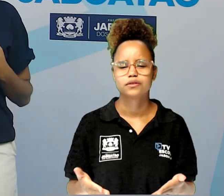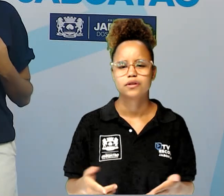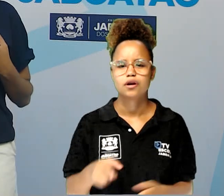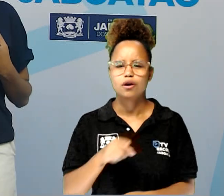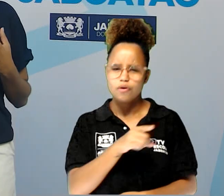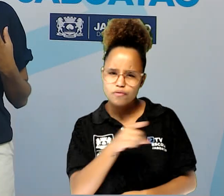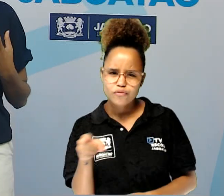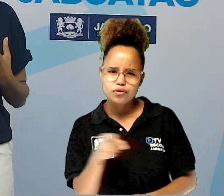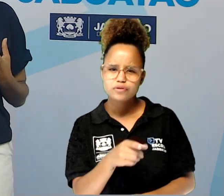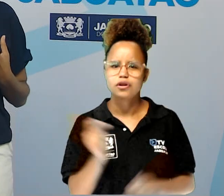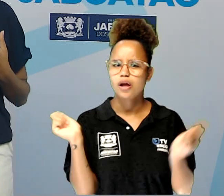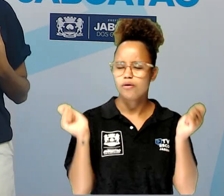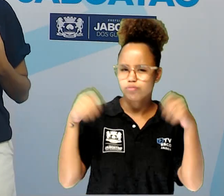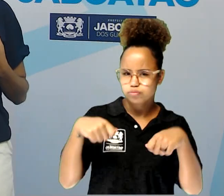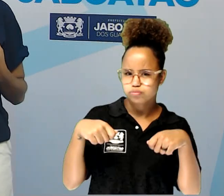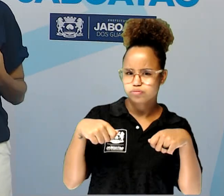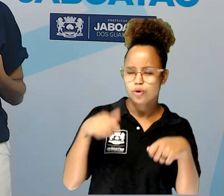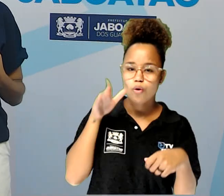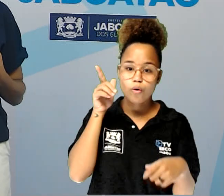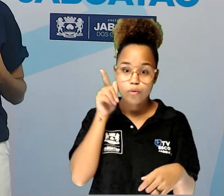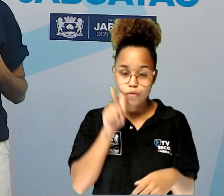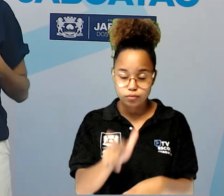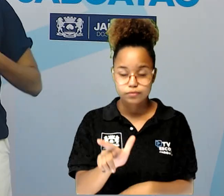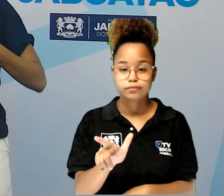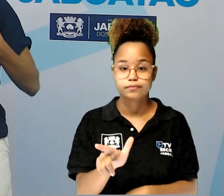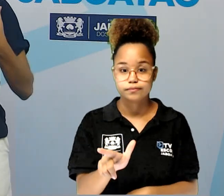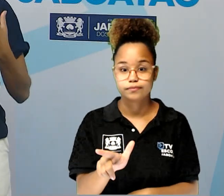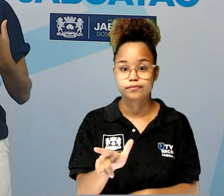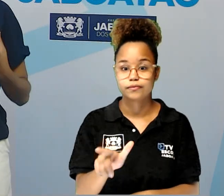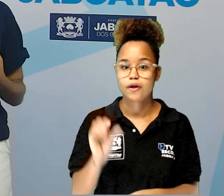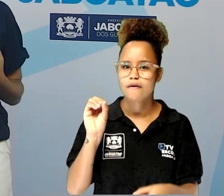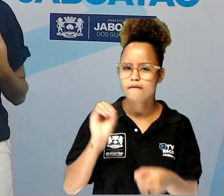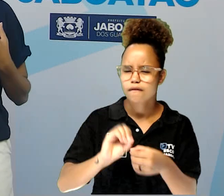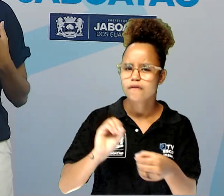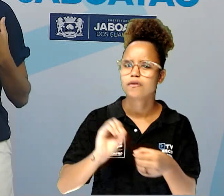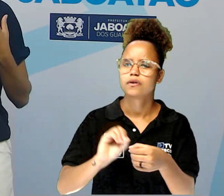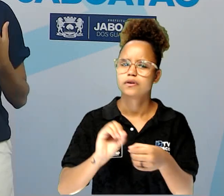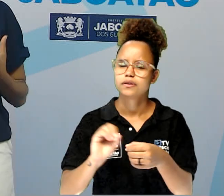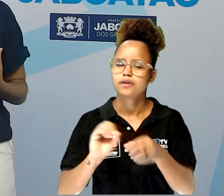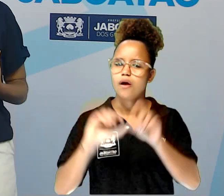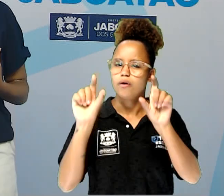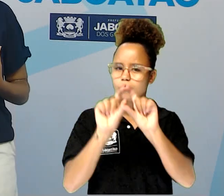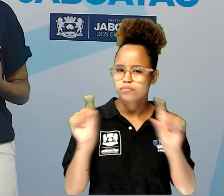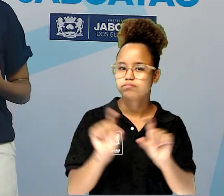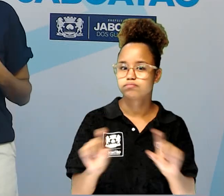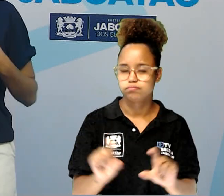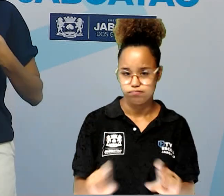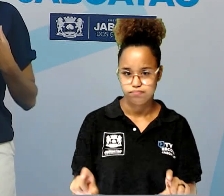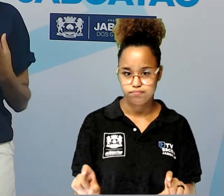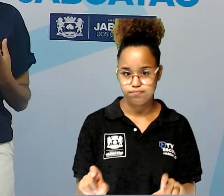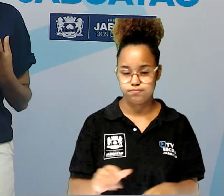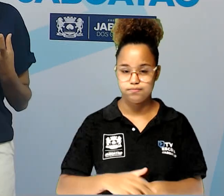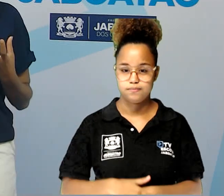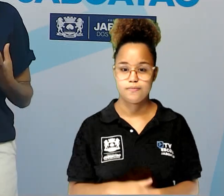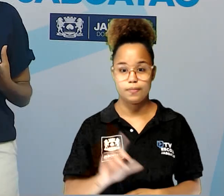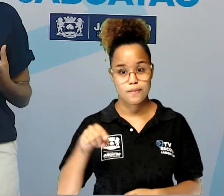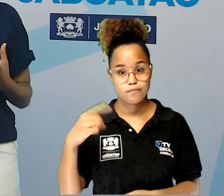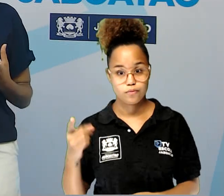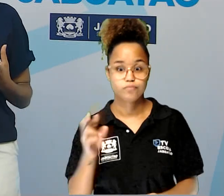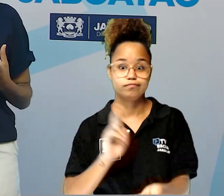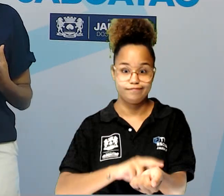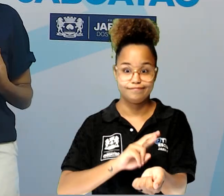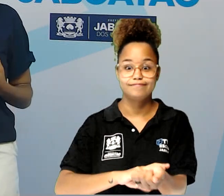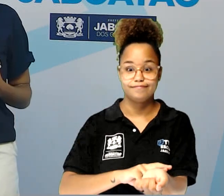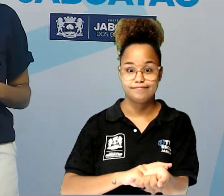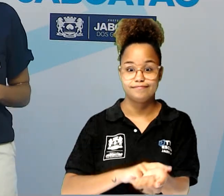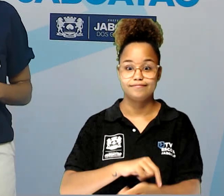vocês são capazes de conseguir construir um verso a partir de um ritmo?